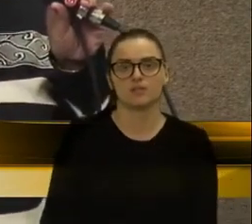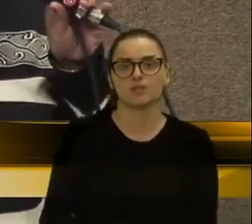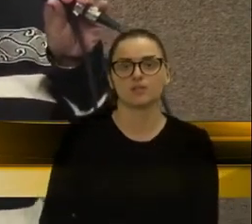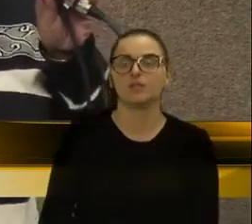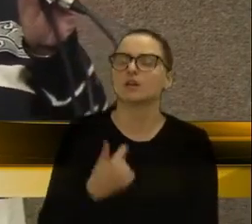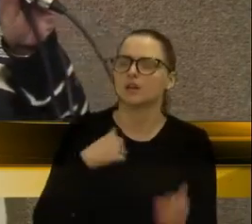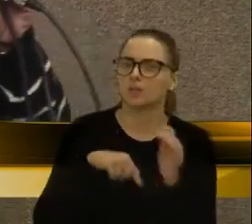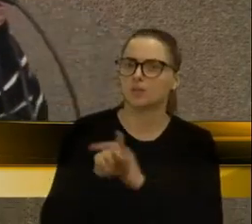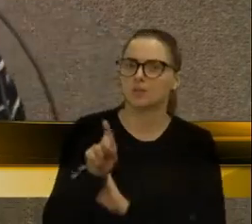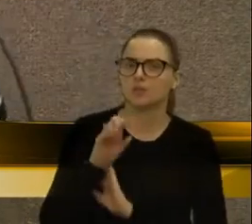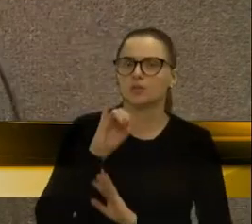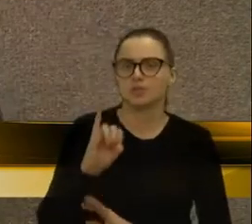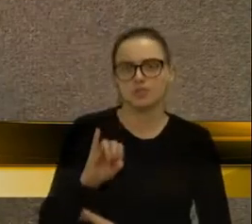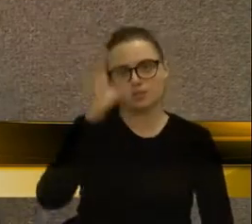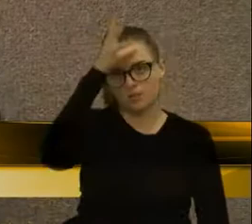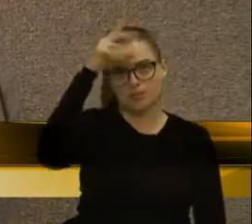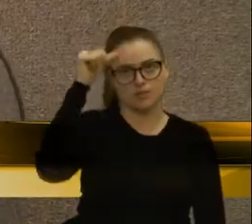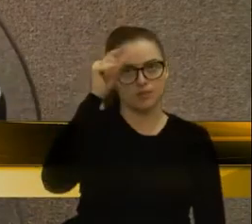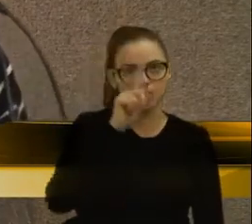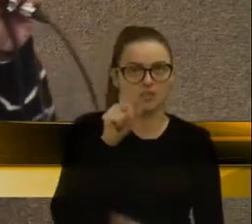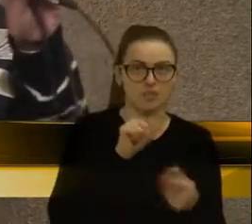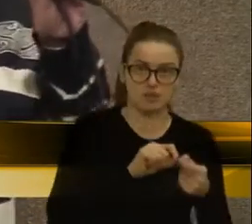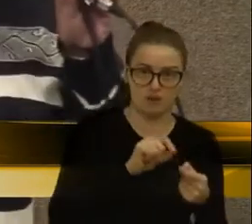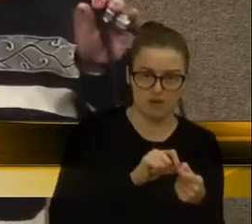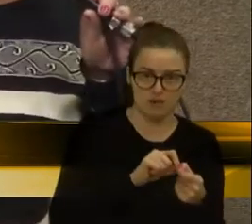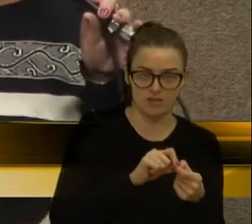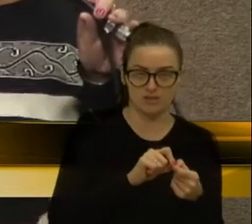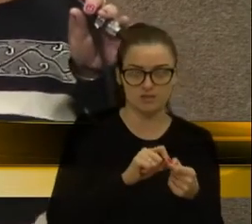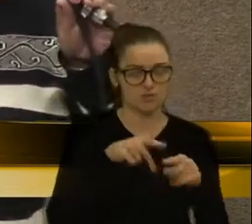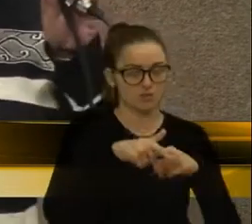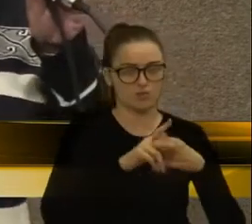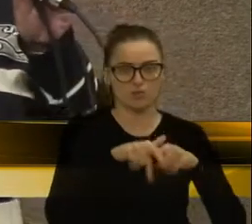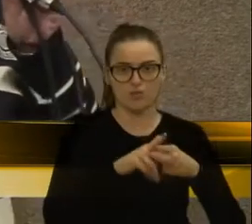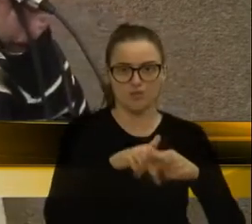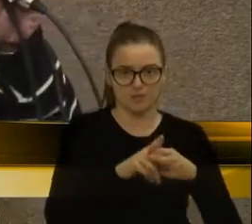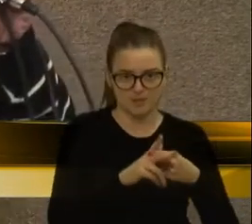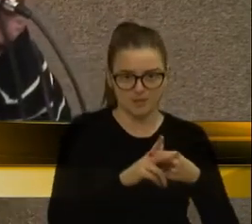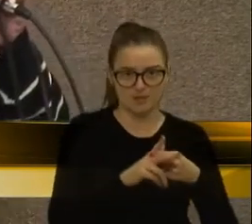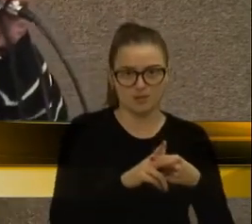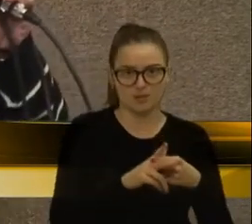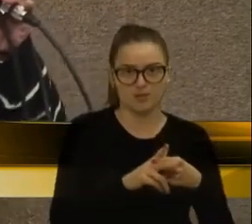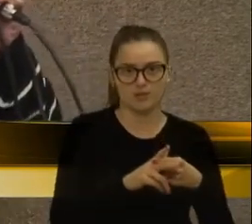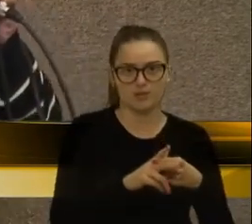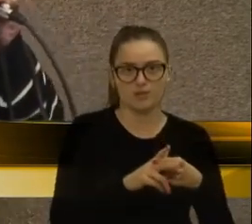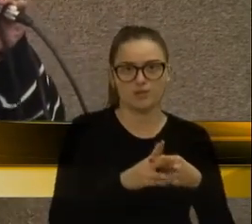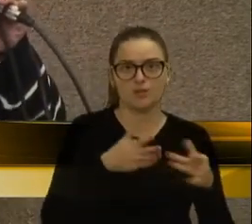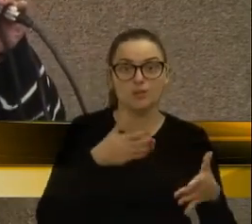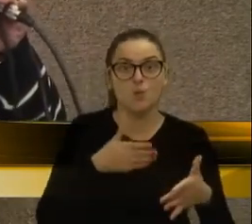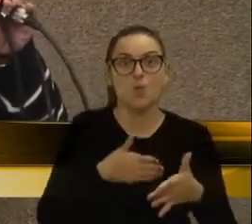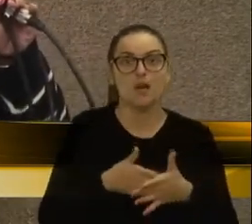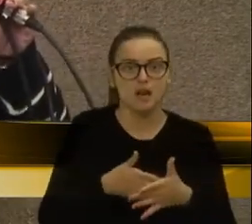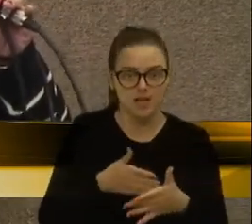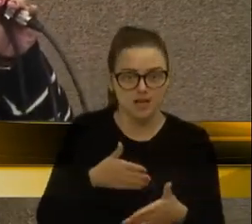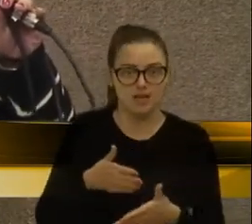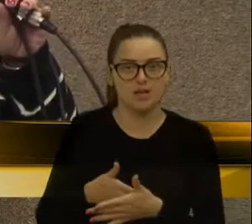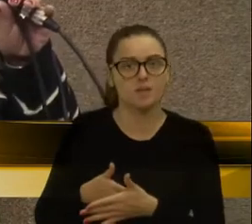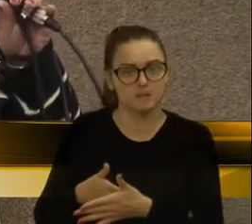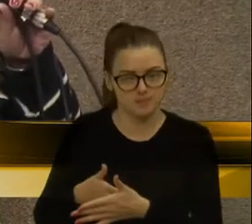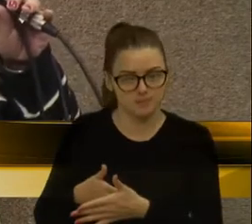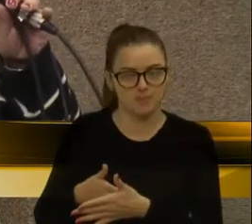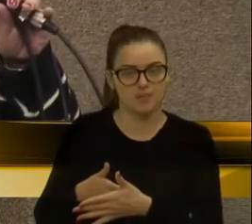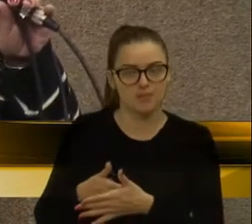aí eu pergunto, se o município não está fazendo nem os consertos no limite da sua